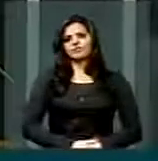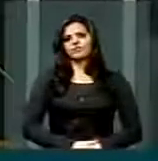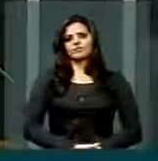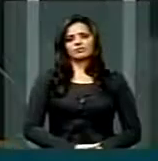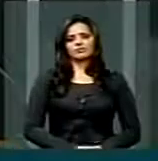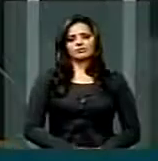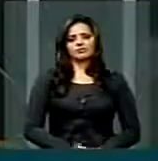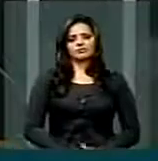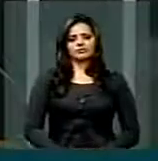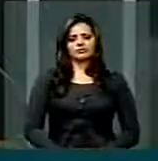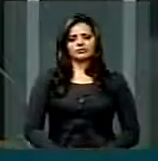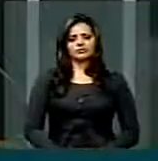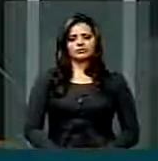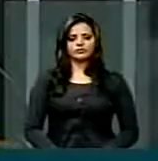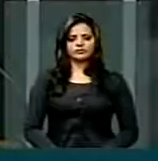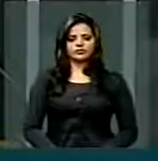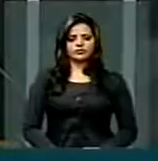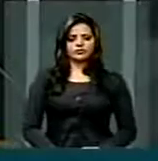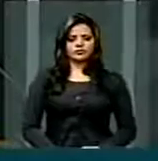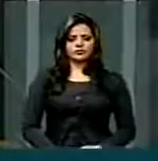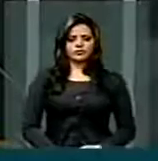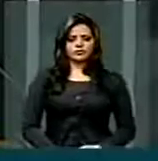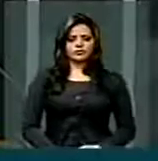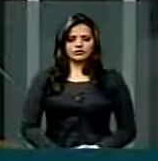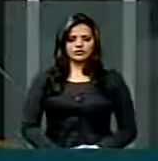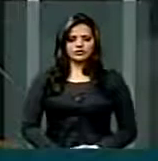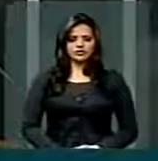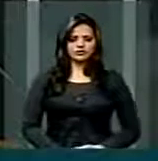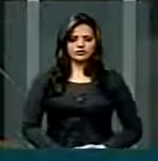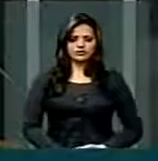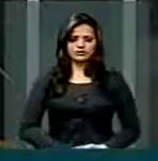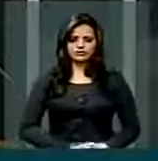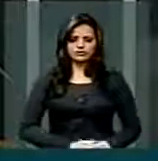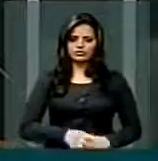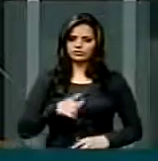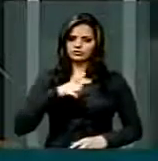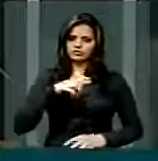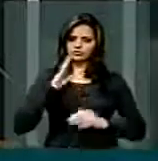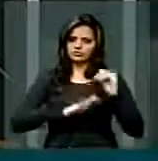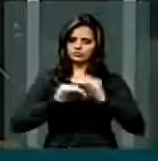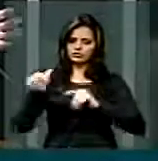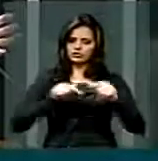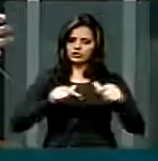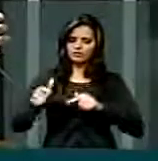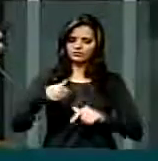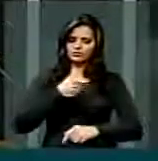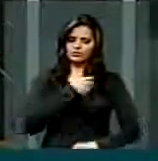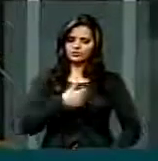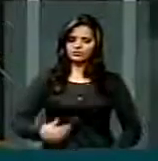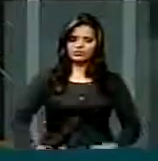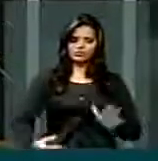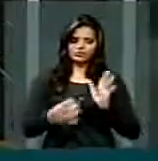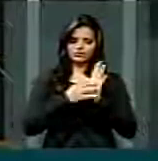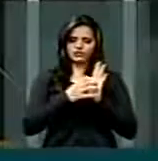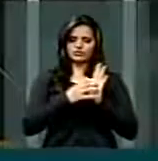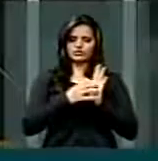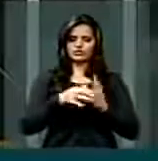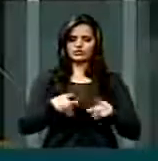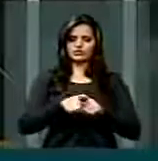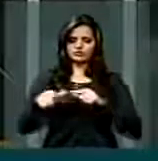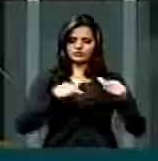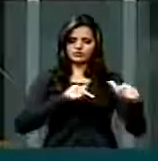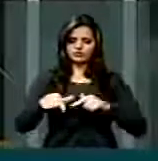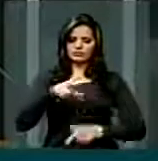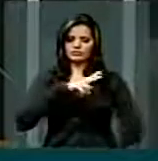atende todas as demandas, seja trabalhador público, seja trabalhador